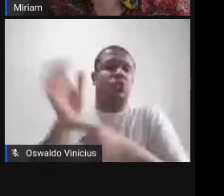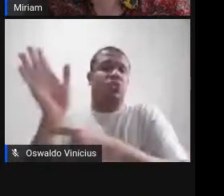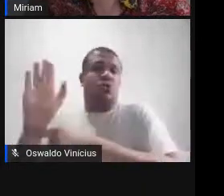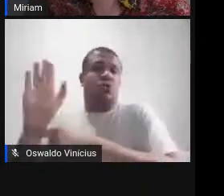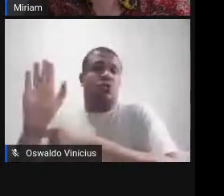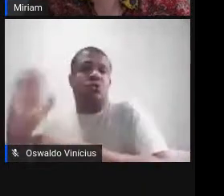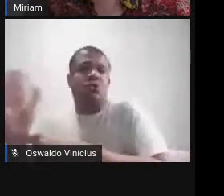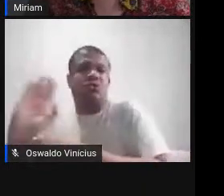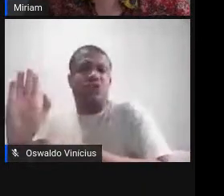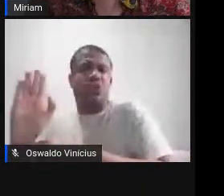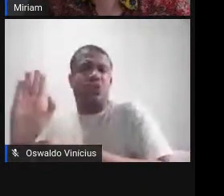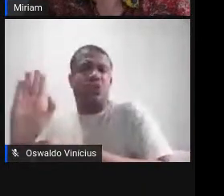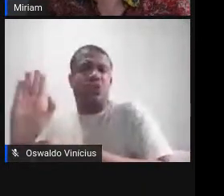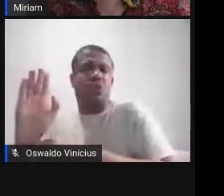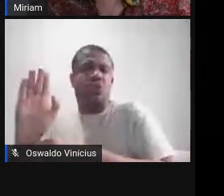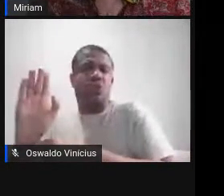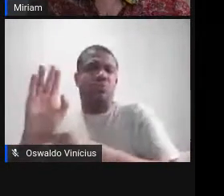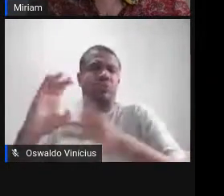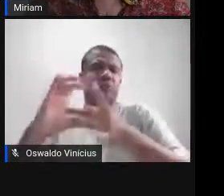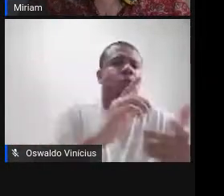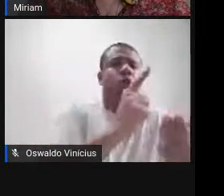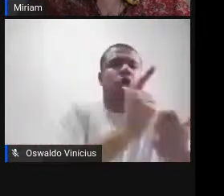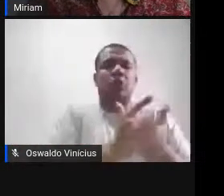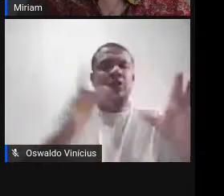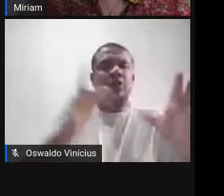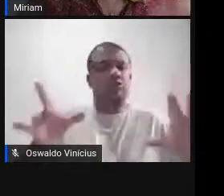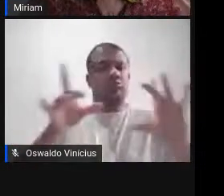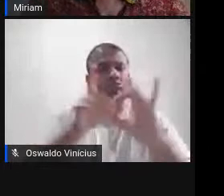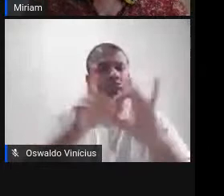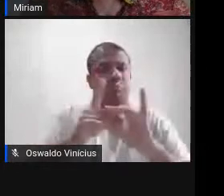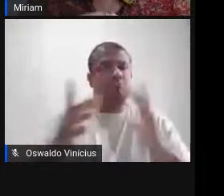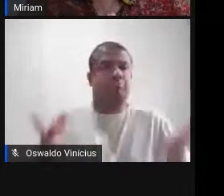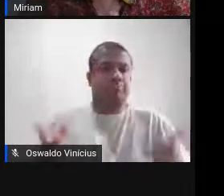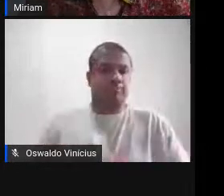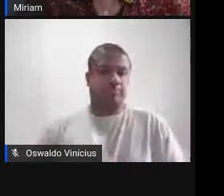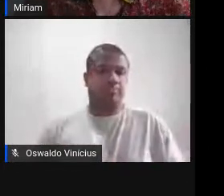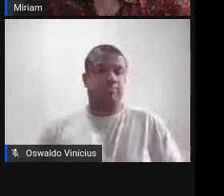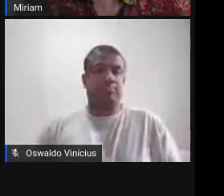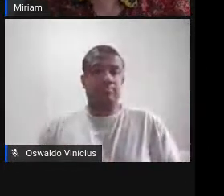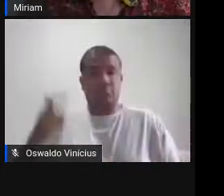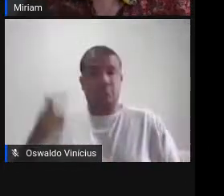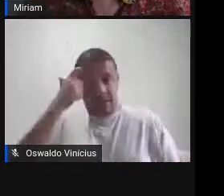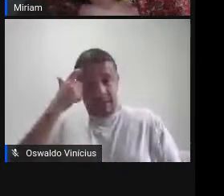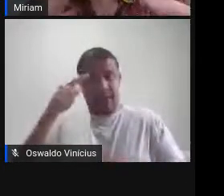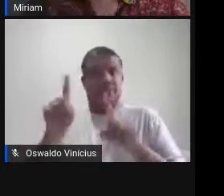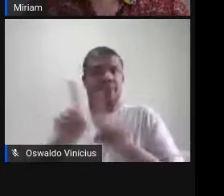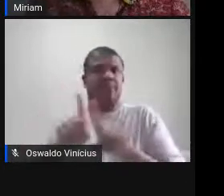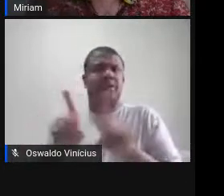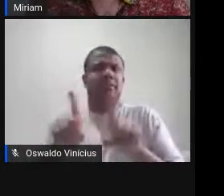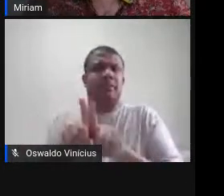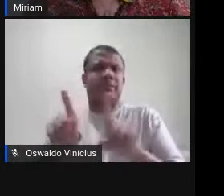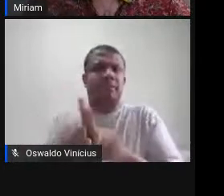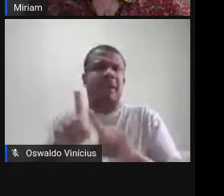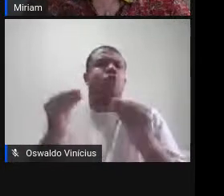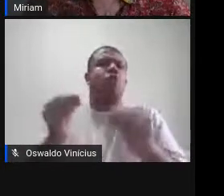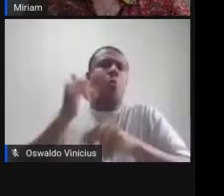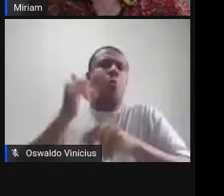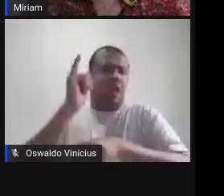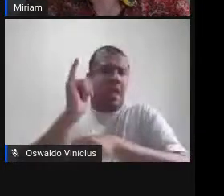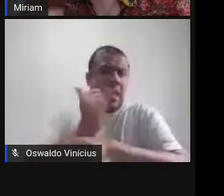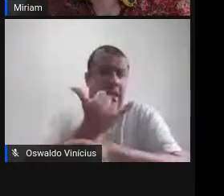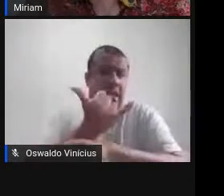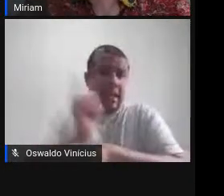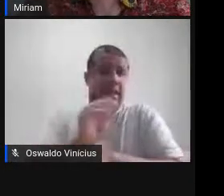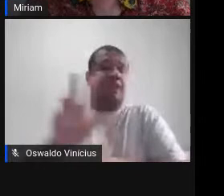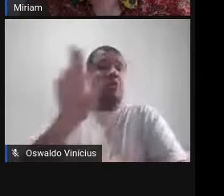um livro e vice-versa, né? Então, pensando ainda em ampliar essas estratégias do uso de